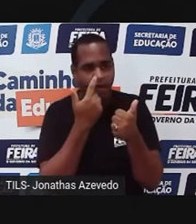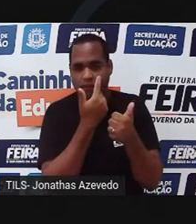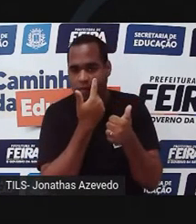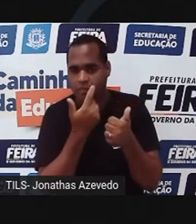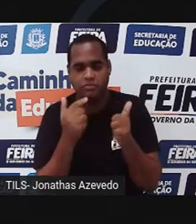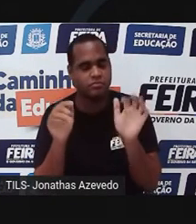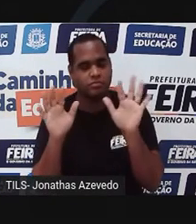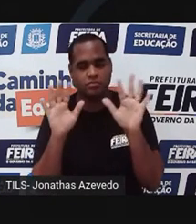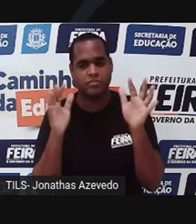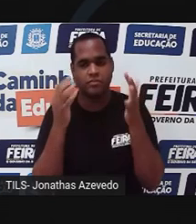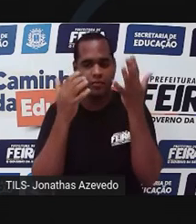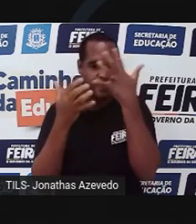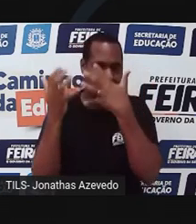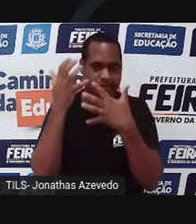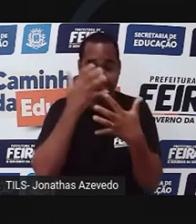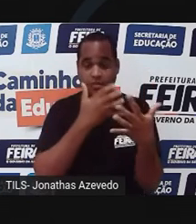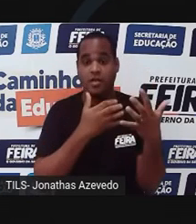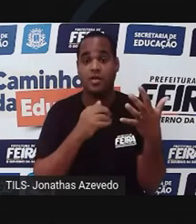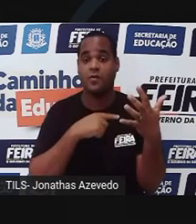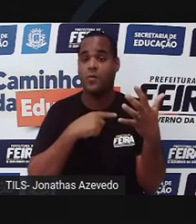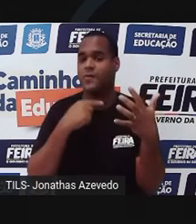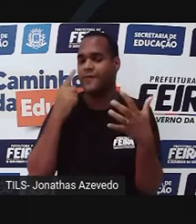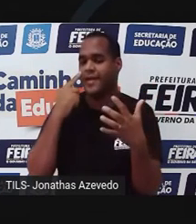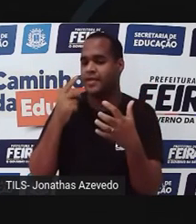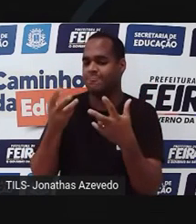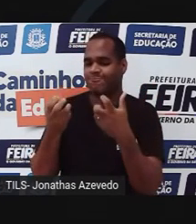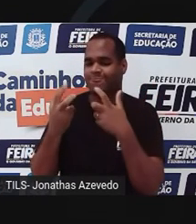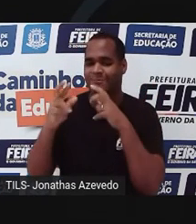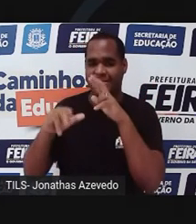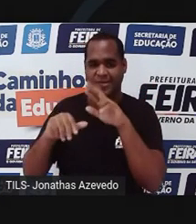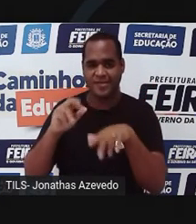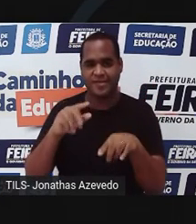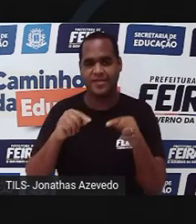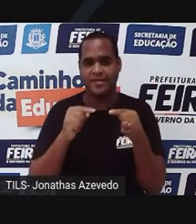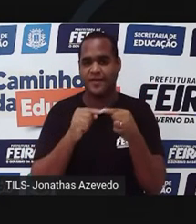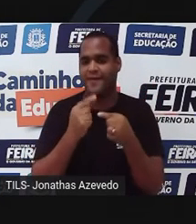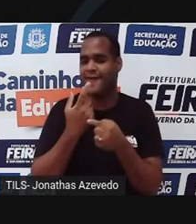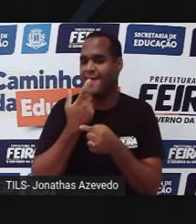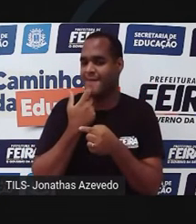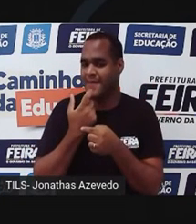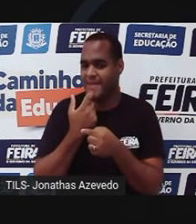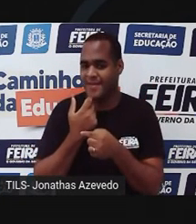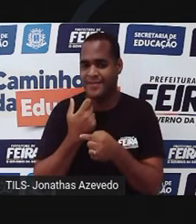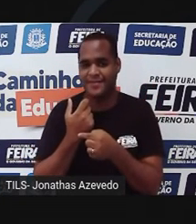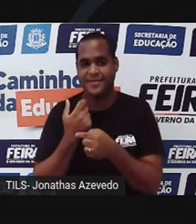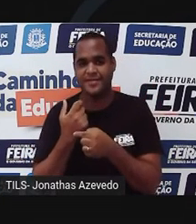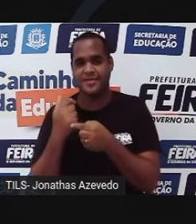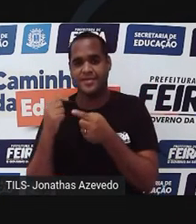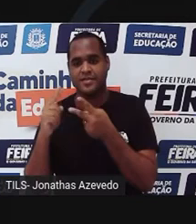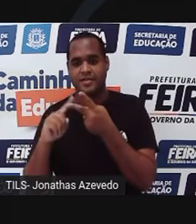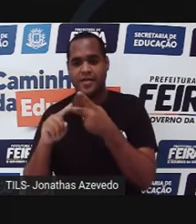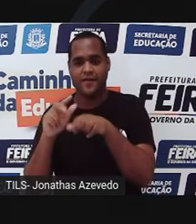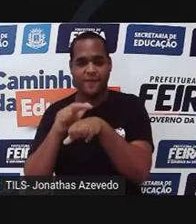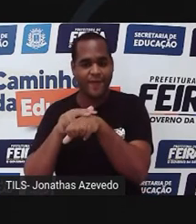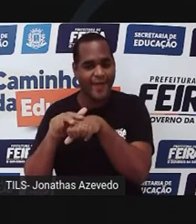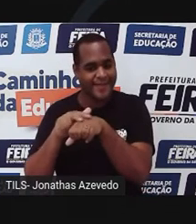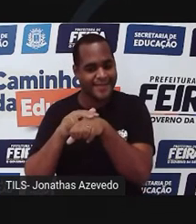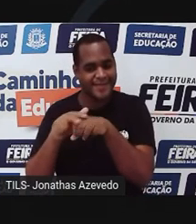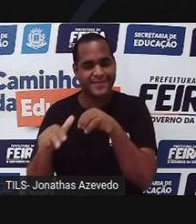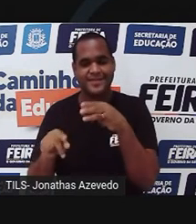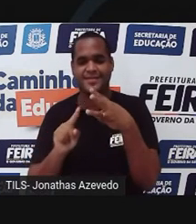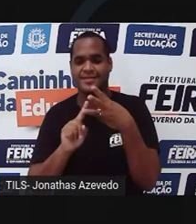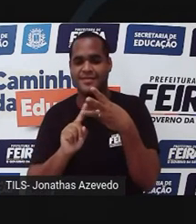tonalidade. Você tem aqueles que não conseguem diferenciar as tonalidades de vermelho, as tonalidades dos verdes e a